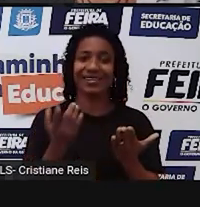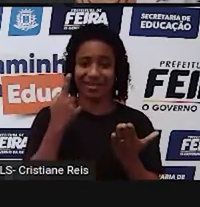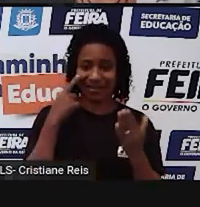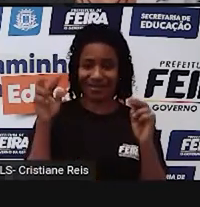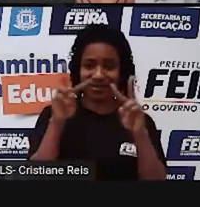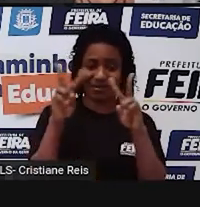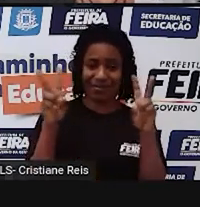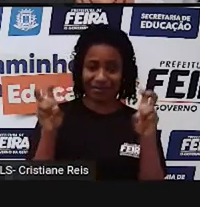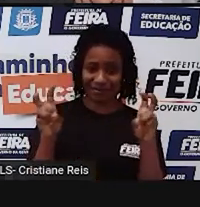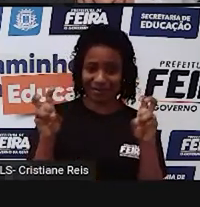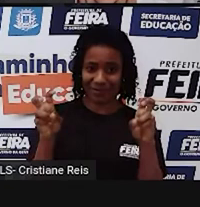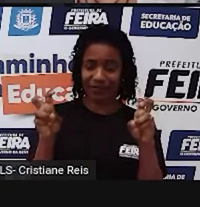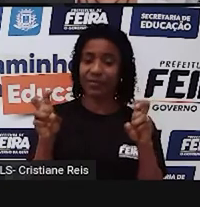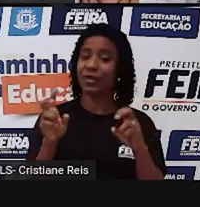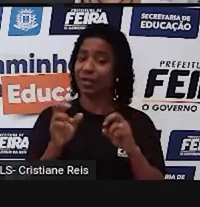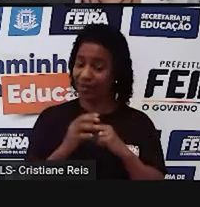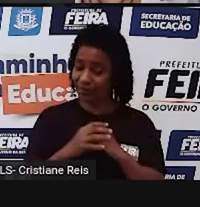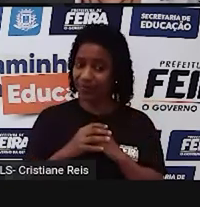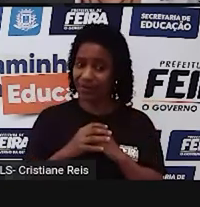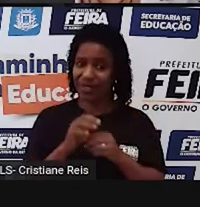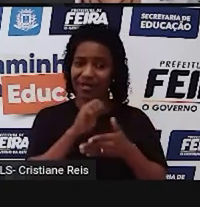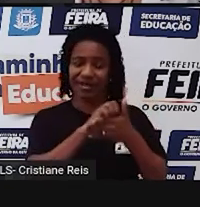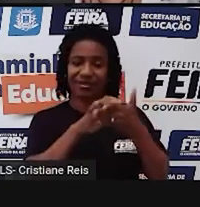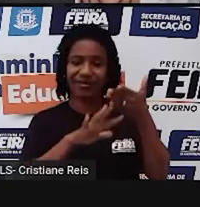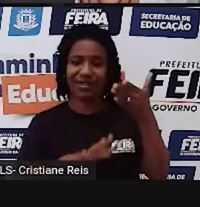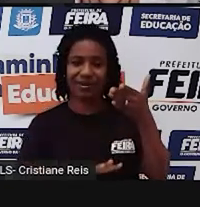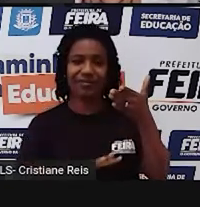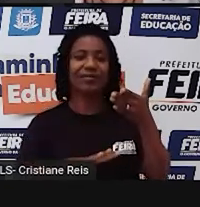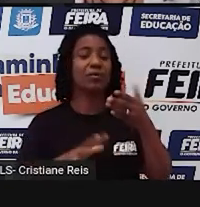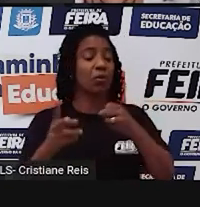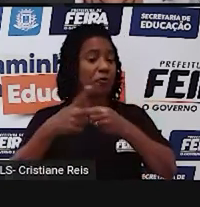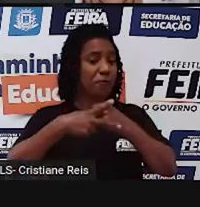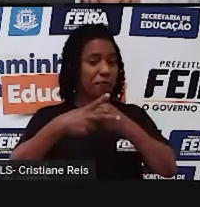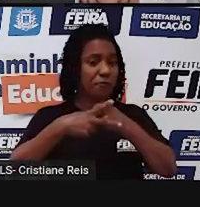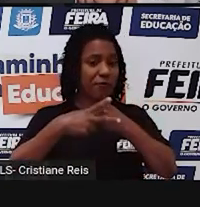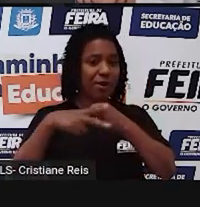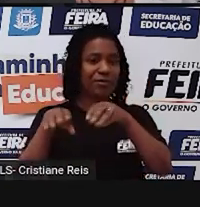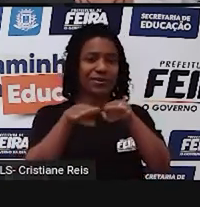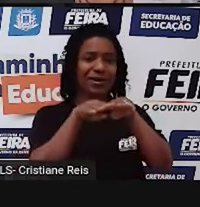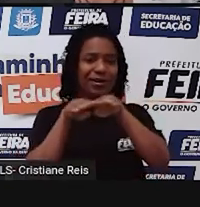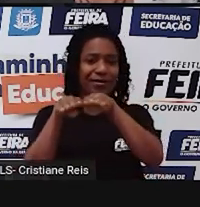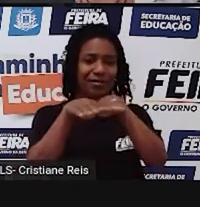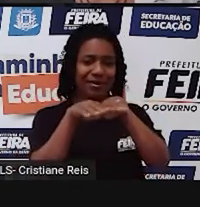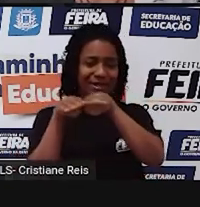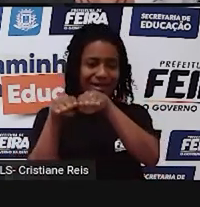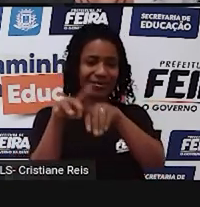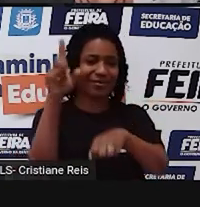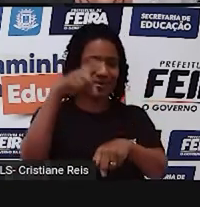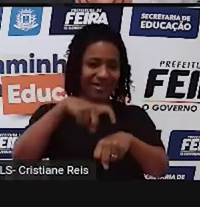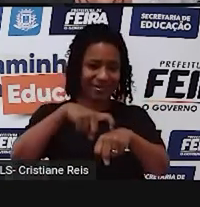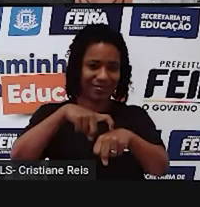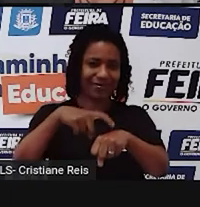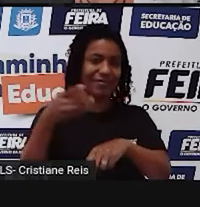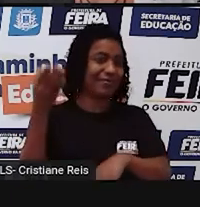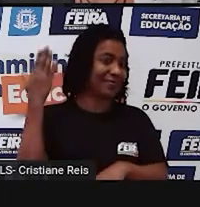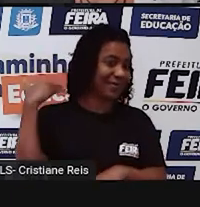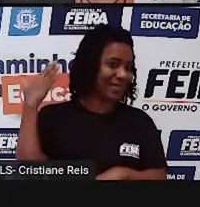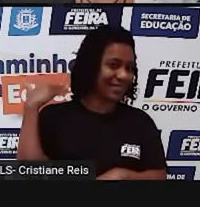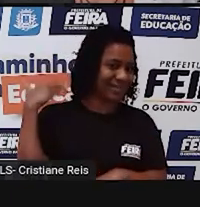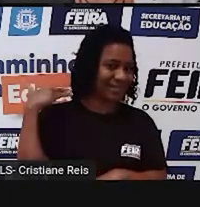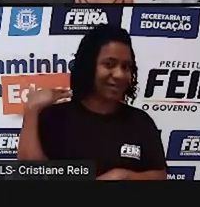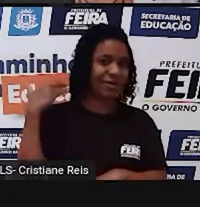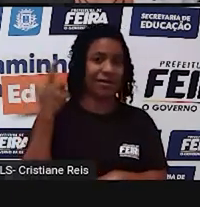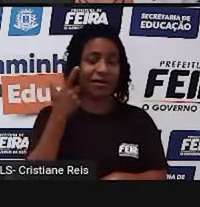past simple. Então o tema da nossa atividade são os verbos regulares no tempo passado. Use as